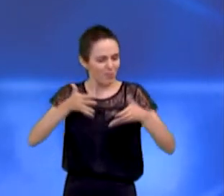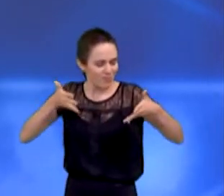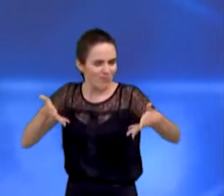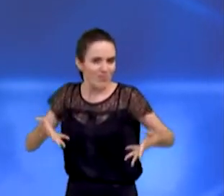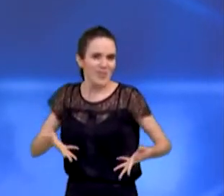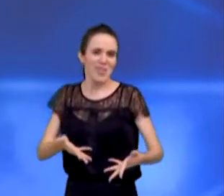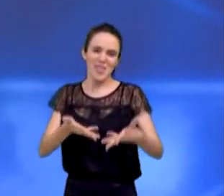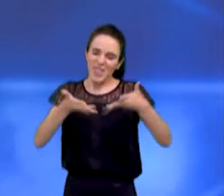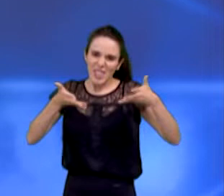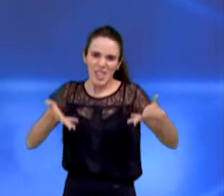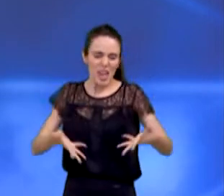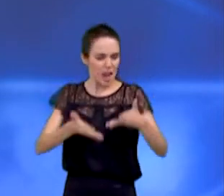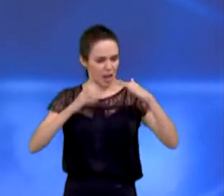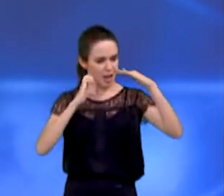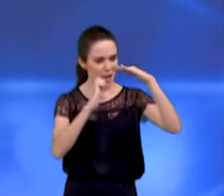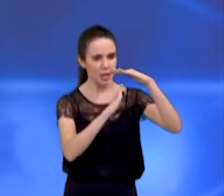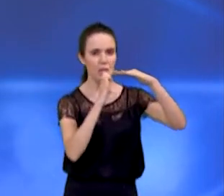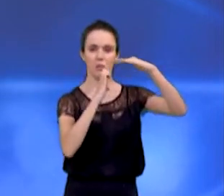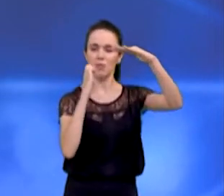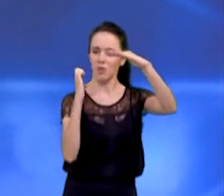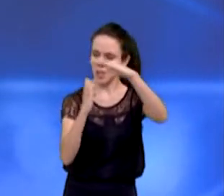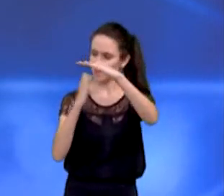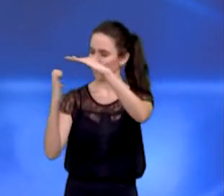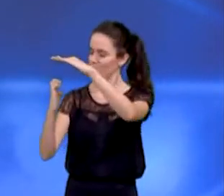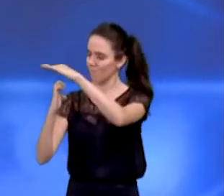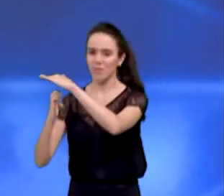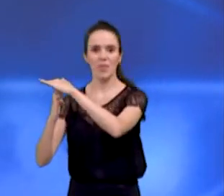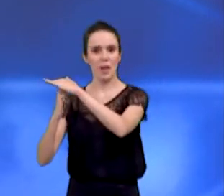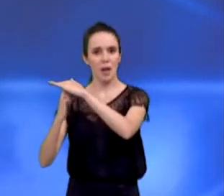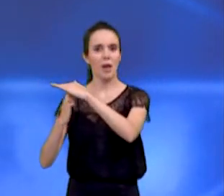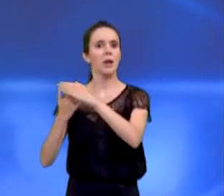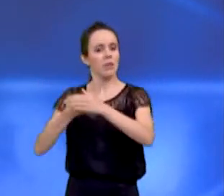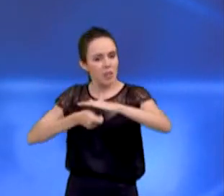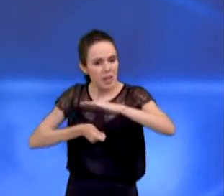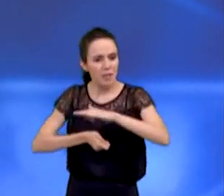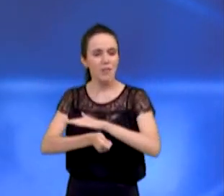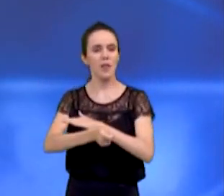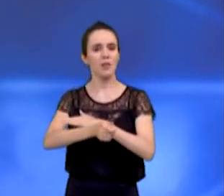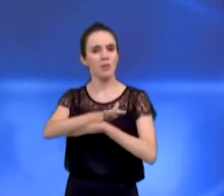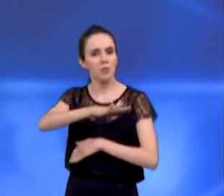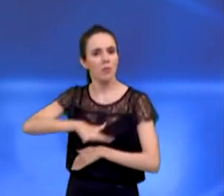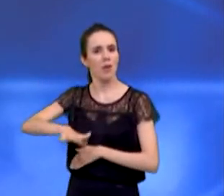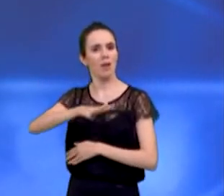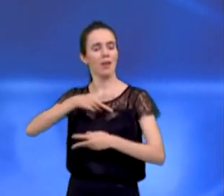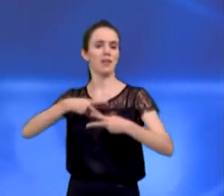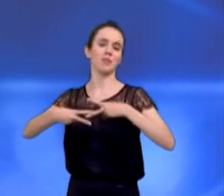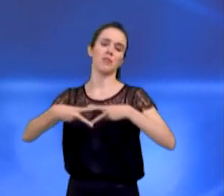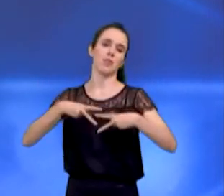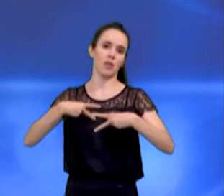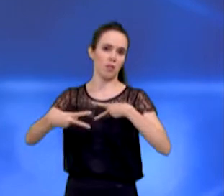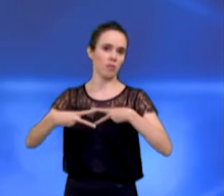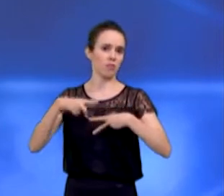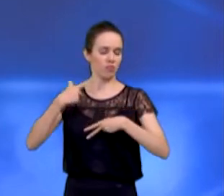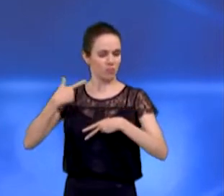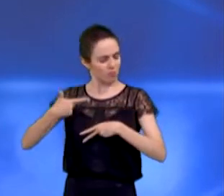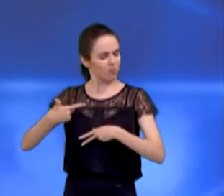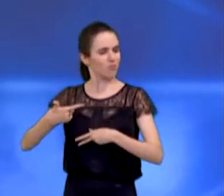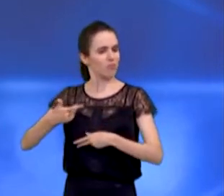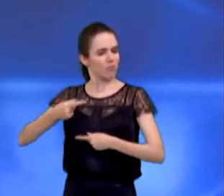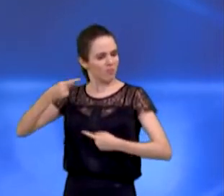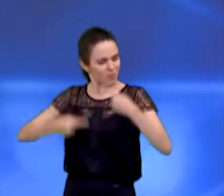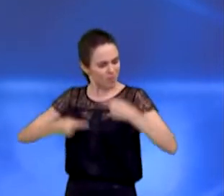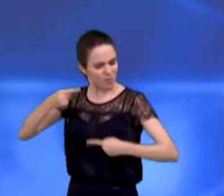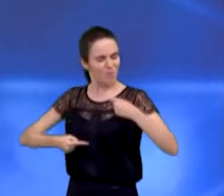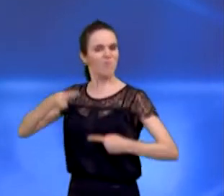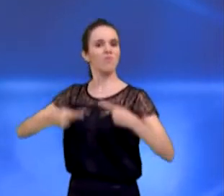para as atuais empresas e estabelecimentos de nossa cidade, continuar investindo na cidade, da mesma maneira criar uma política agressiva para trazer